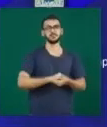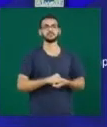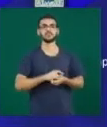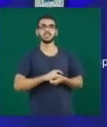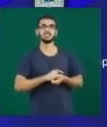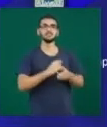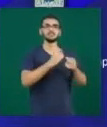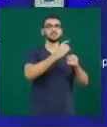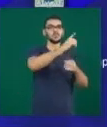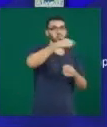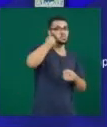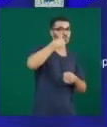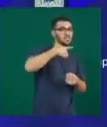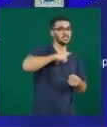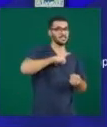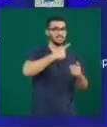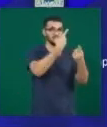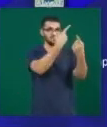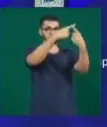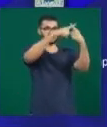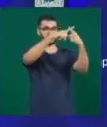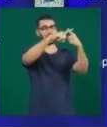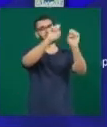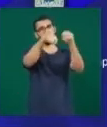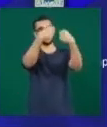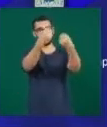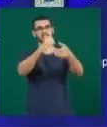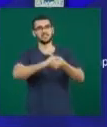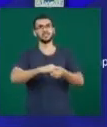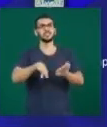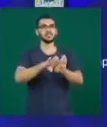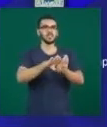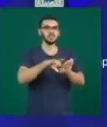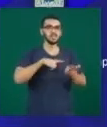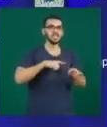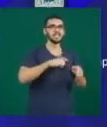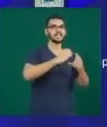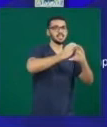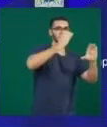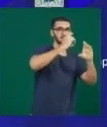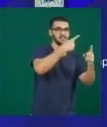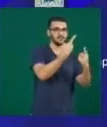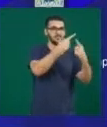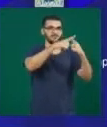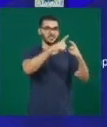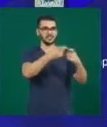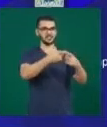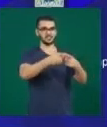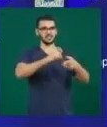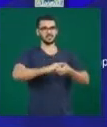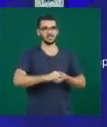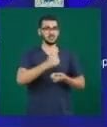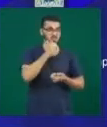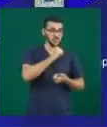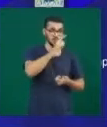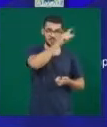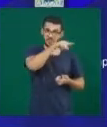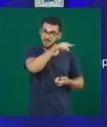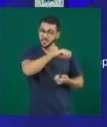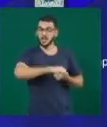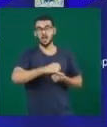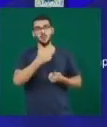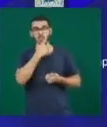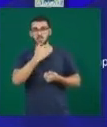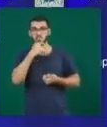Direito joga contra a Educa e a Engenharia de Uberlândia contra a Medicina, isso no futsal feminino. No masculino, a Engenharia de